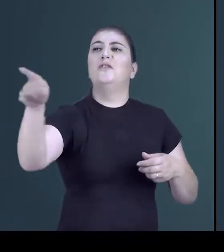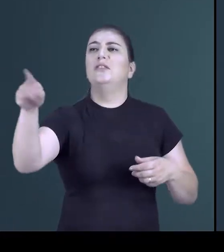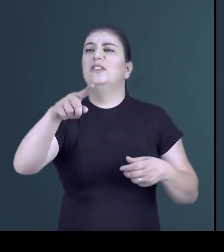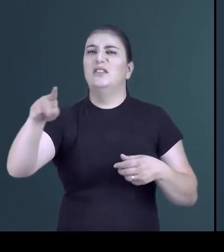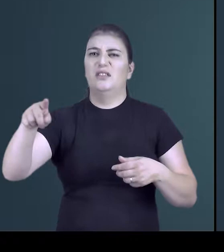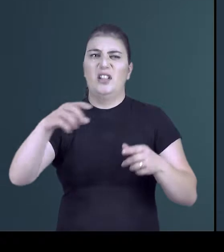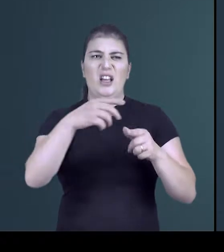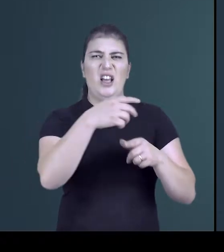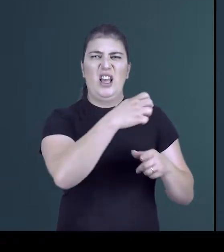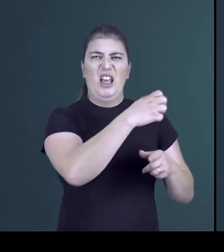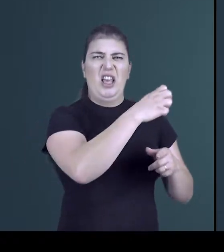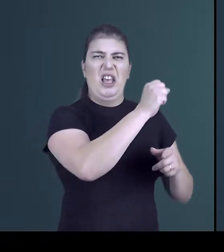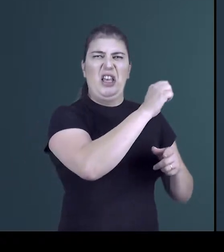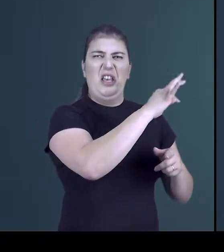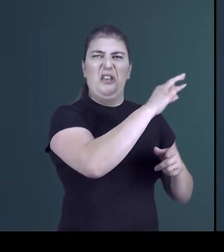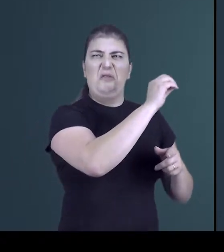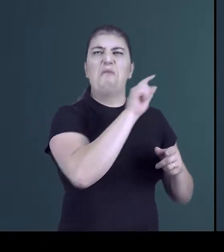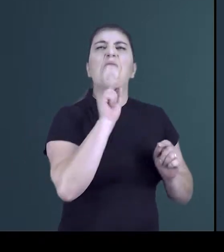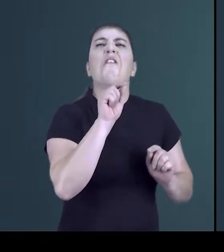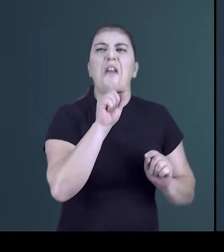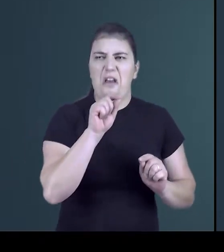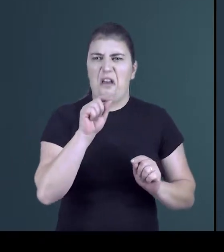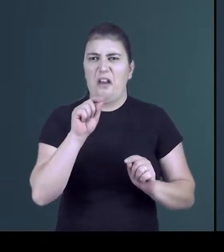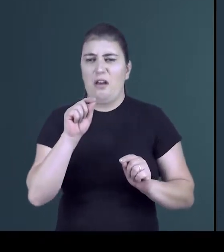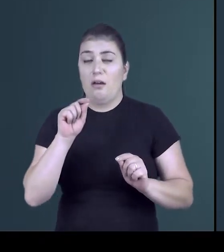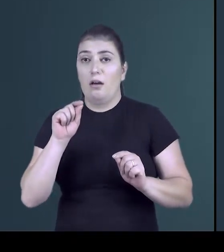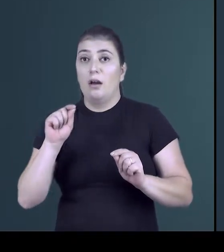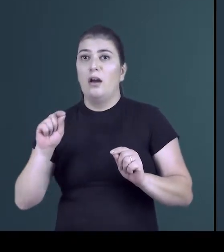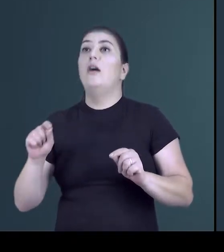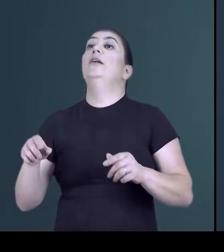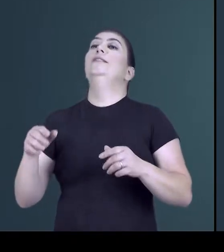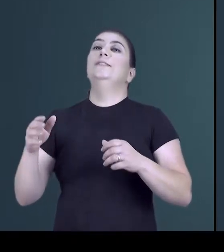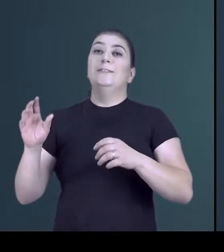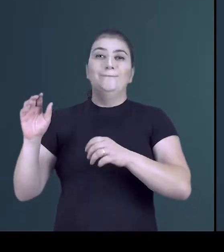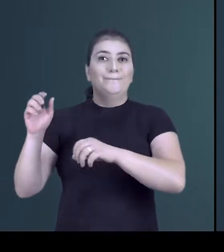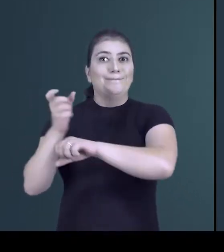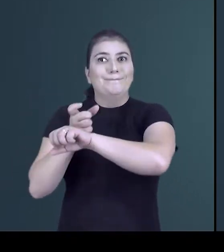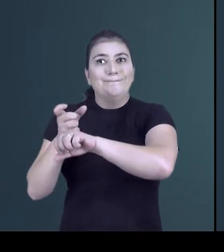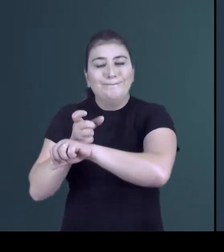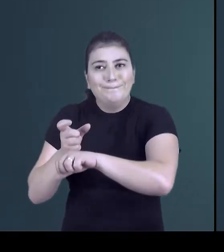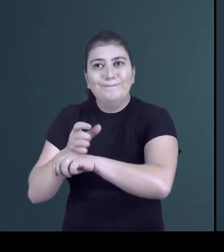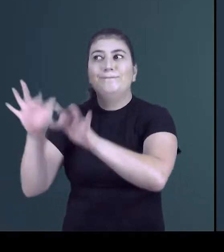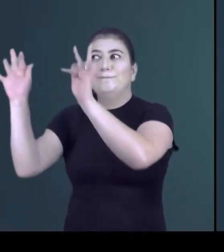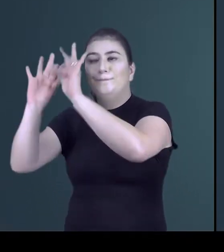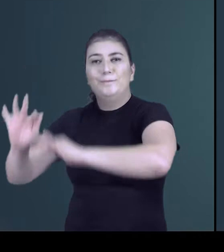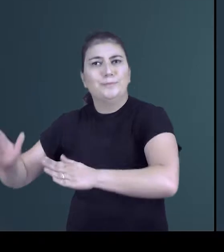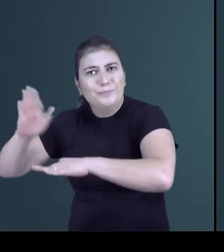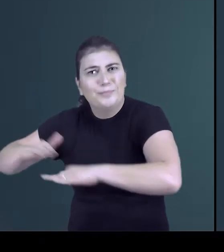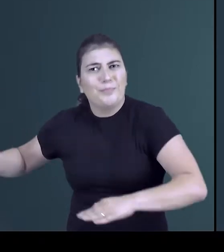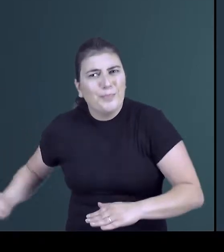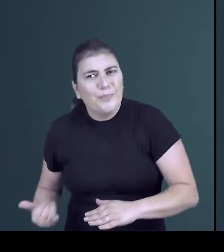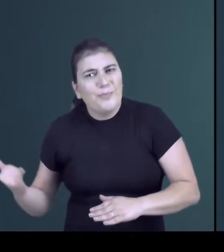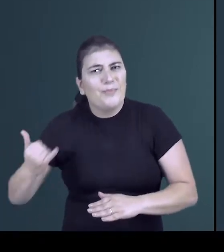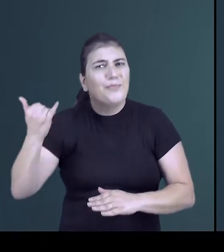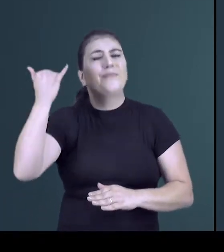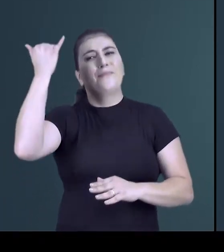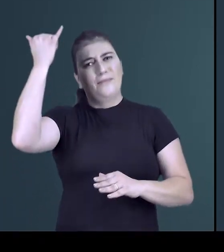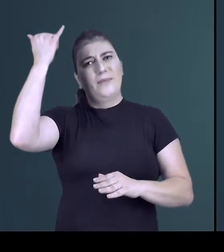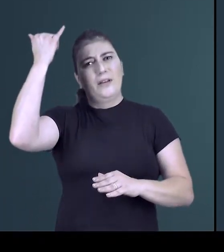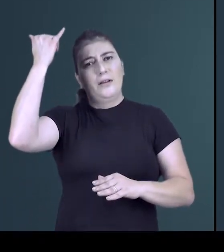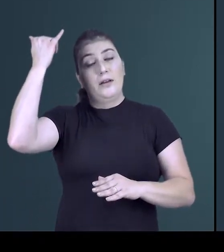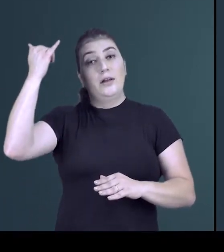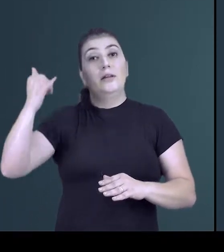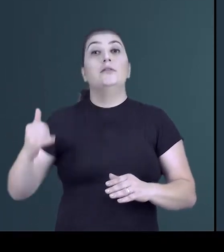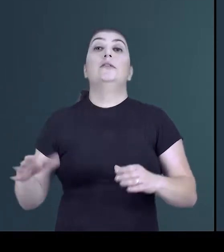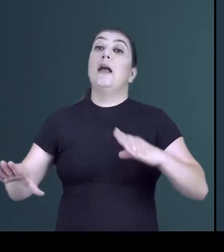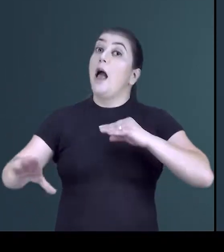Vejam que o elemento mais importante, a parte base dessa oração, é o adjetivo feliz. O adjetivo feliz